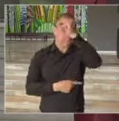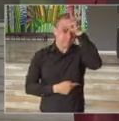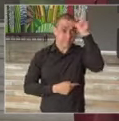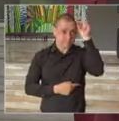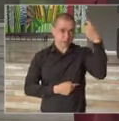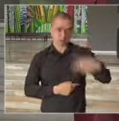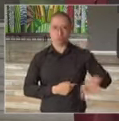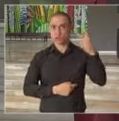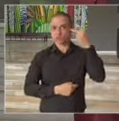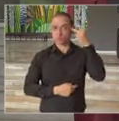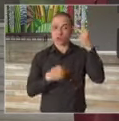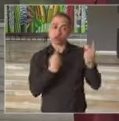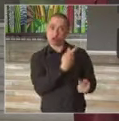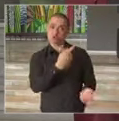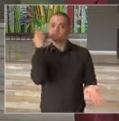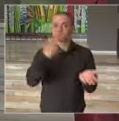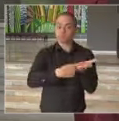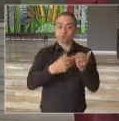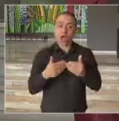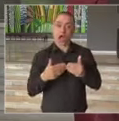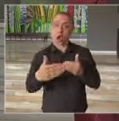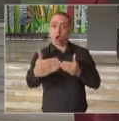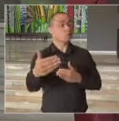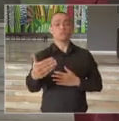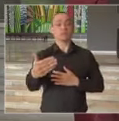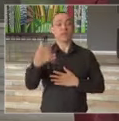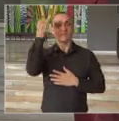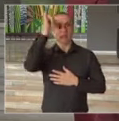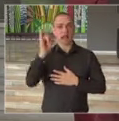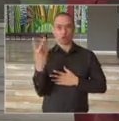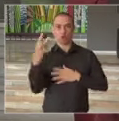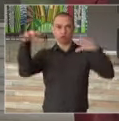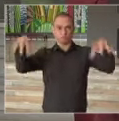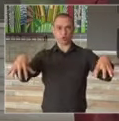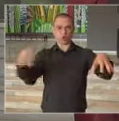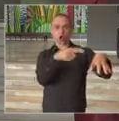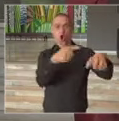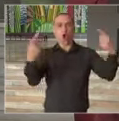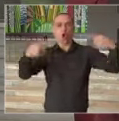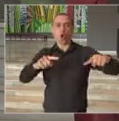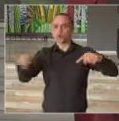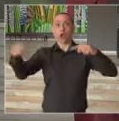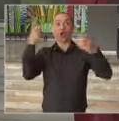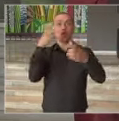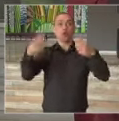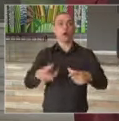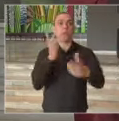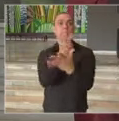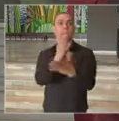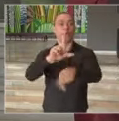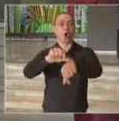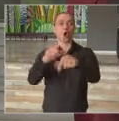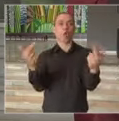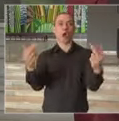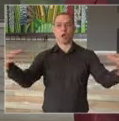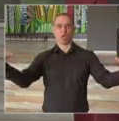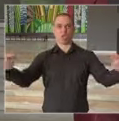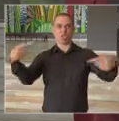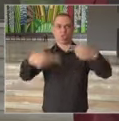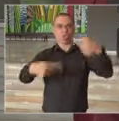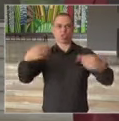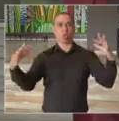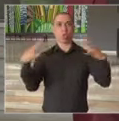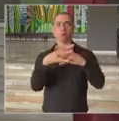município de São Paulo, para que, a partir de agora, não tenhamos mais duas manifestações no mesmo local, no mesmo horário, no mesmo